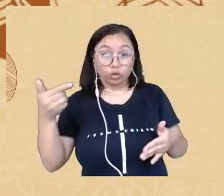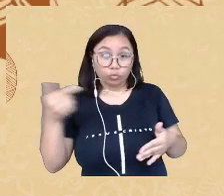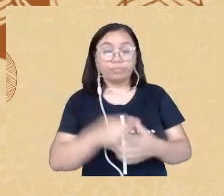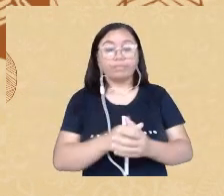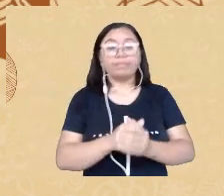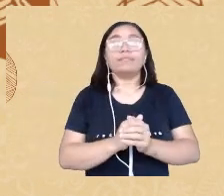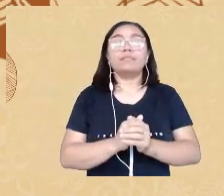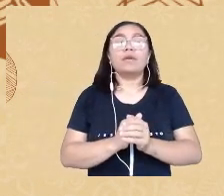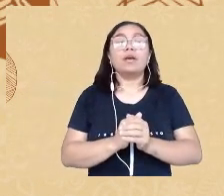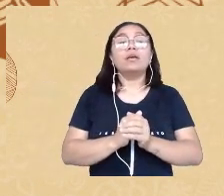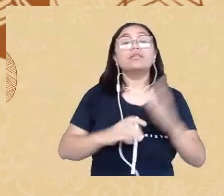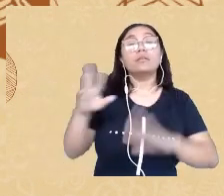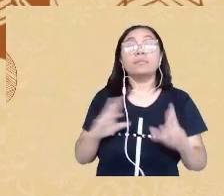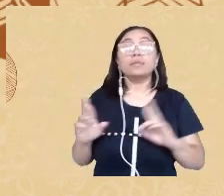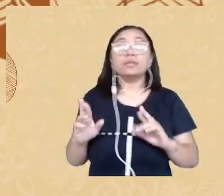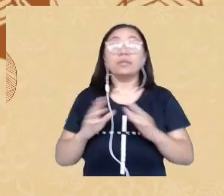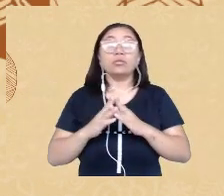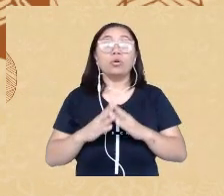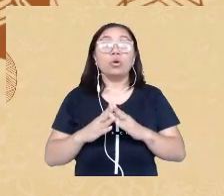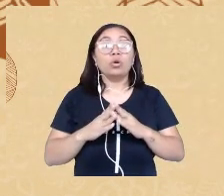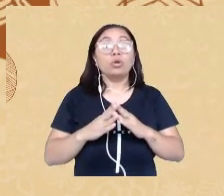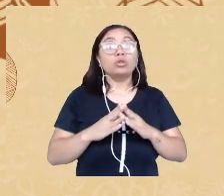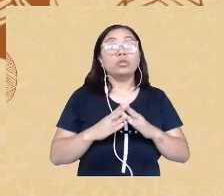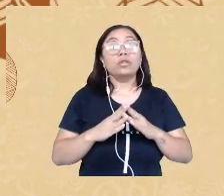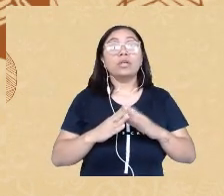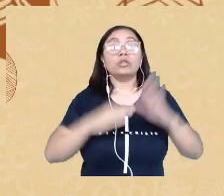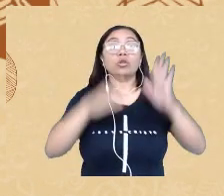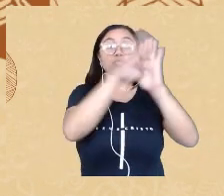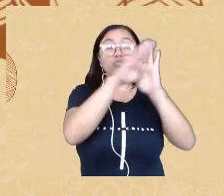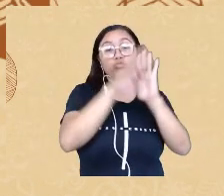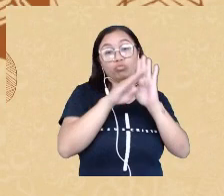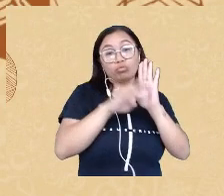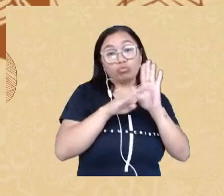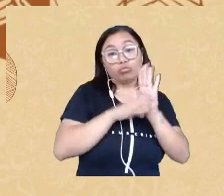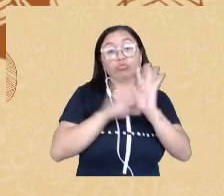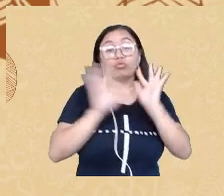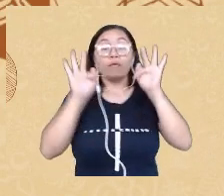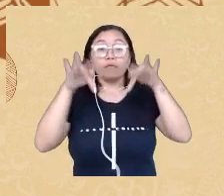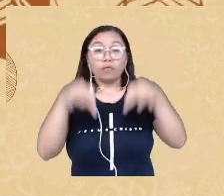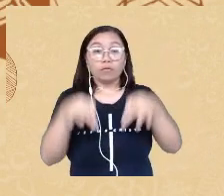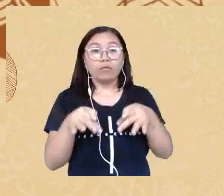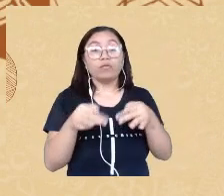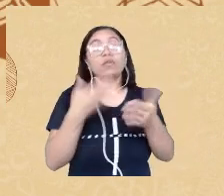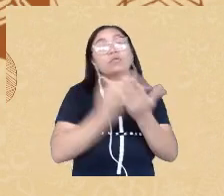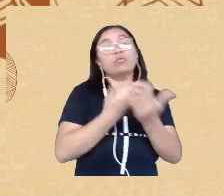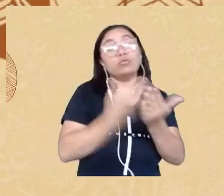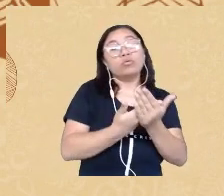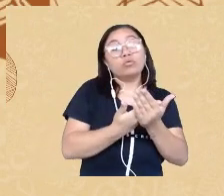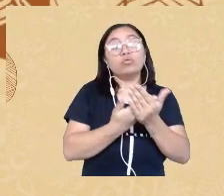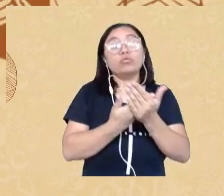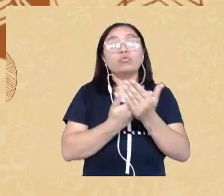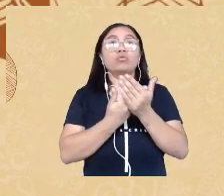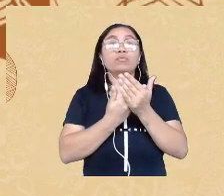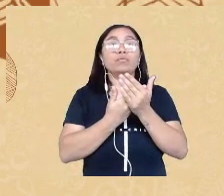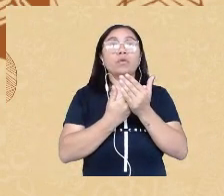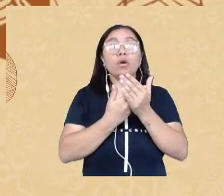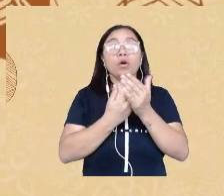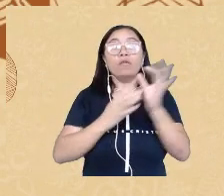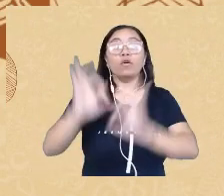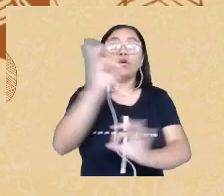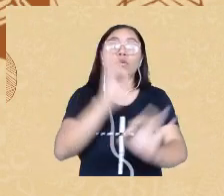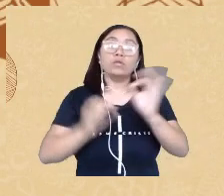descritiva, o banco de dados final desse estudo, ele foi composto por 10,